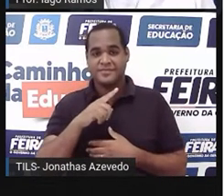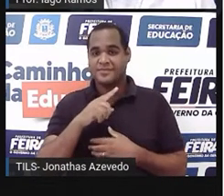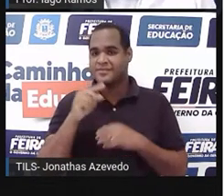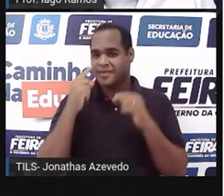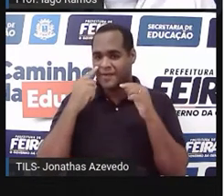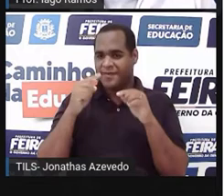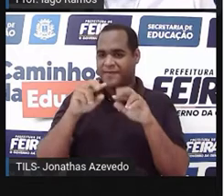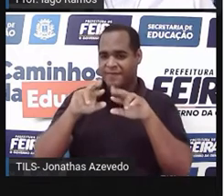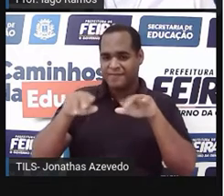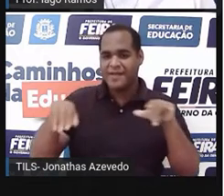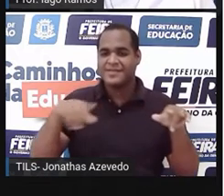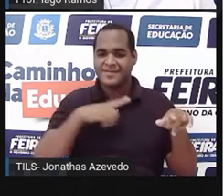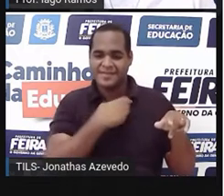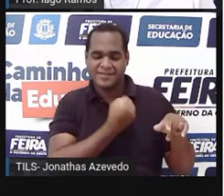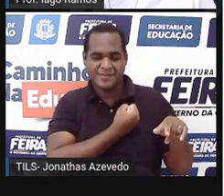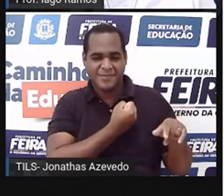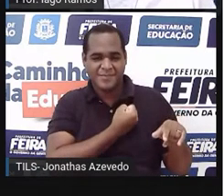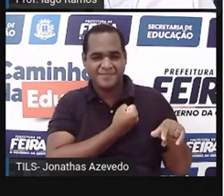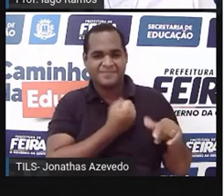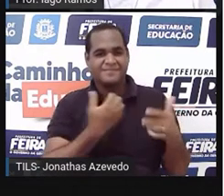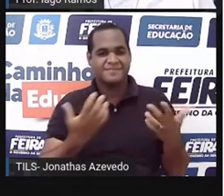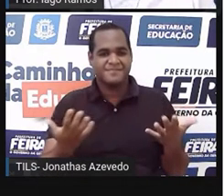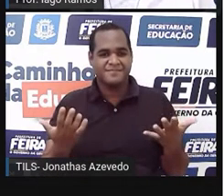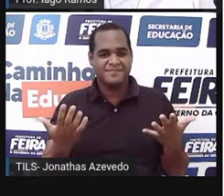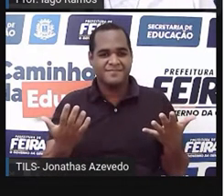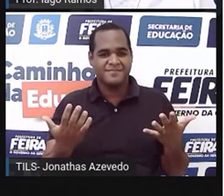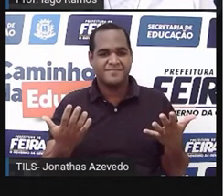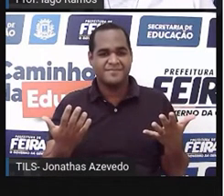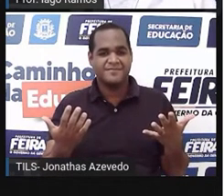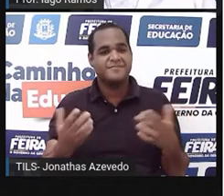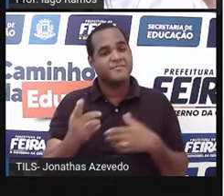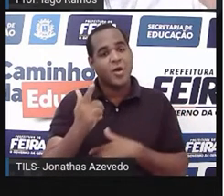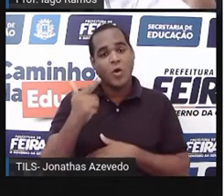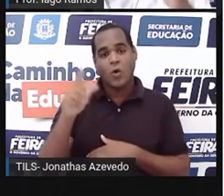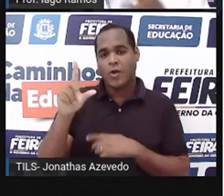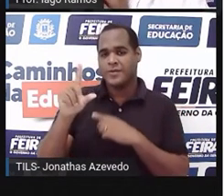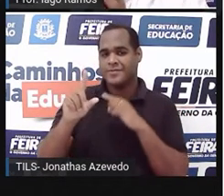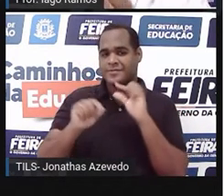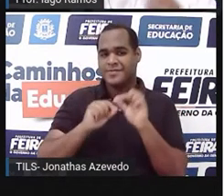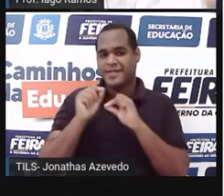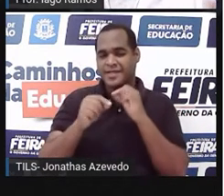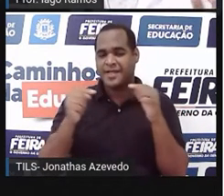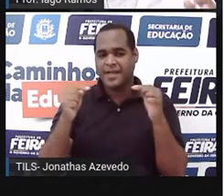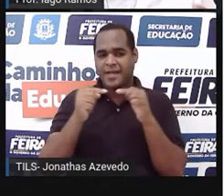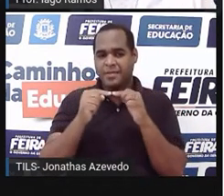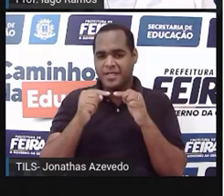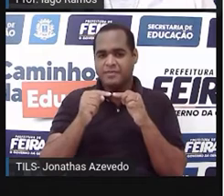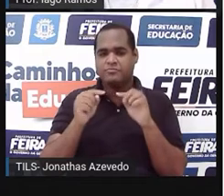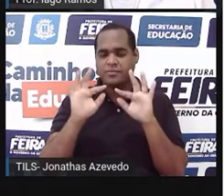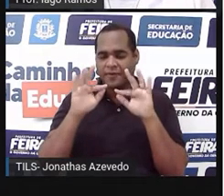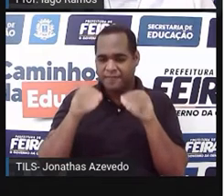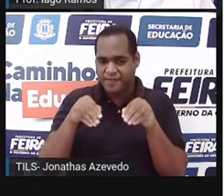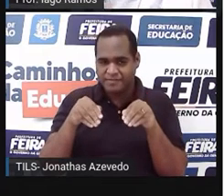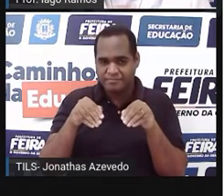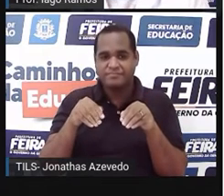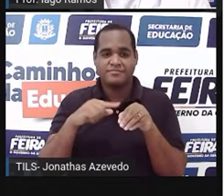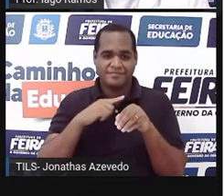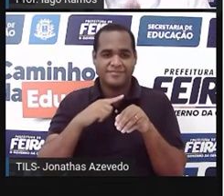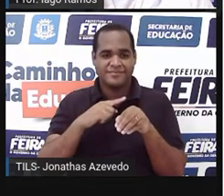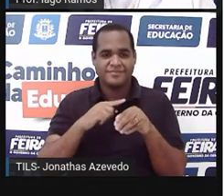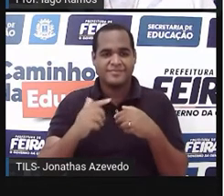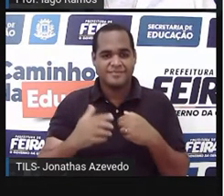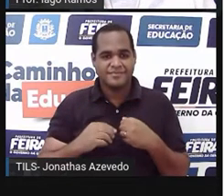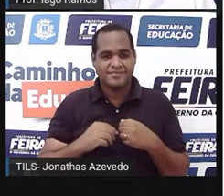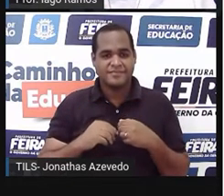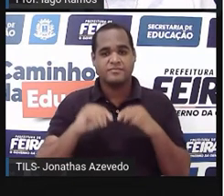de algarismos, né? Uma quantidade finita, vamos dizer assim, tá bom? Uma